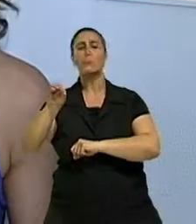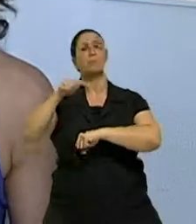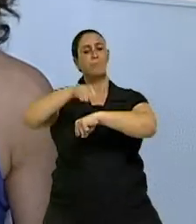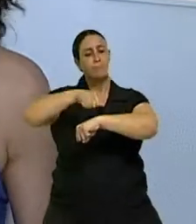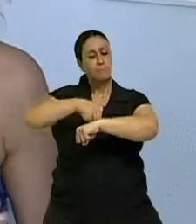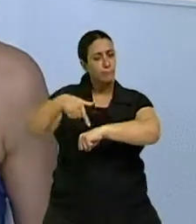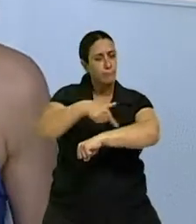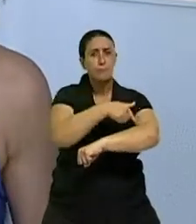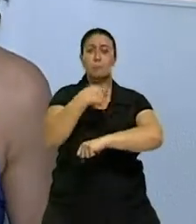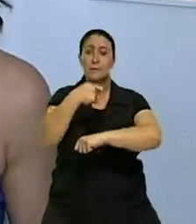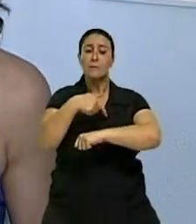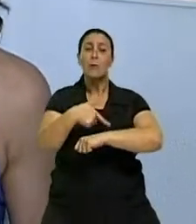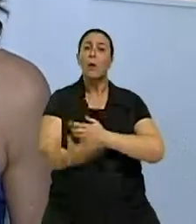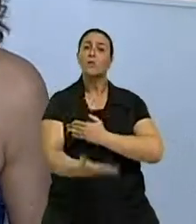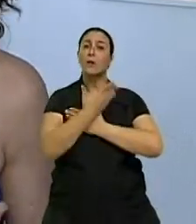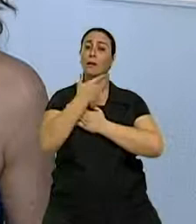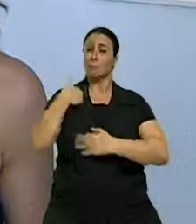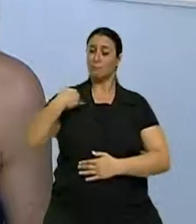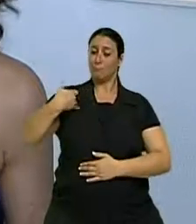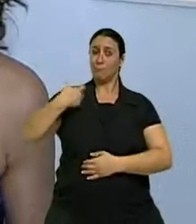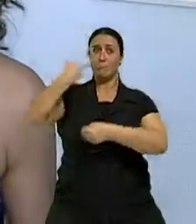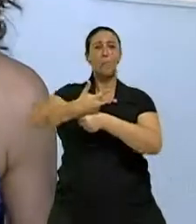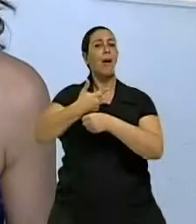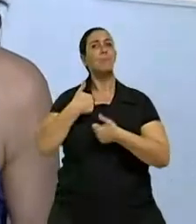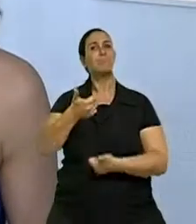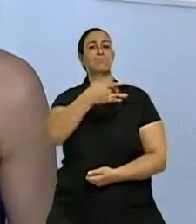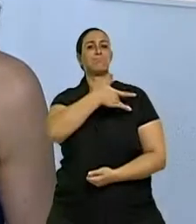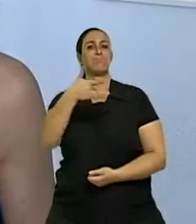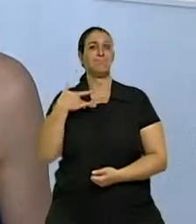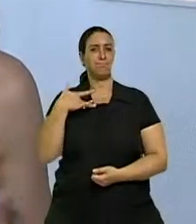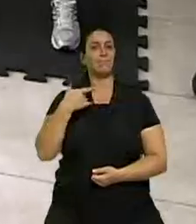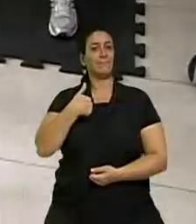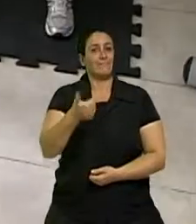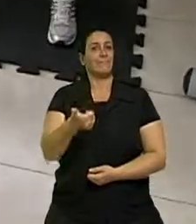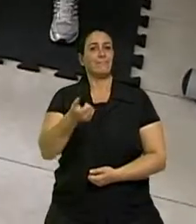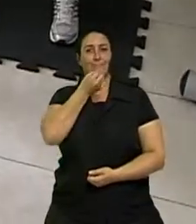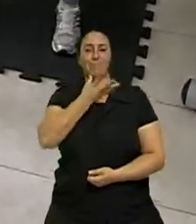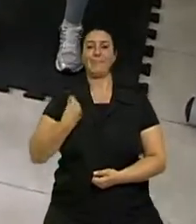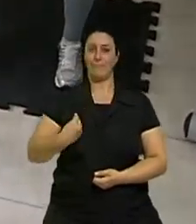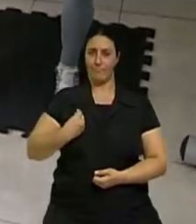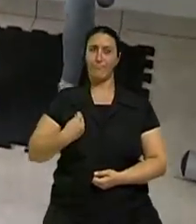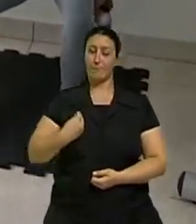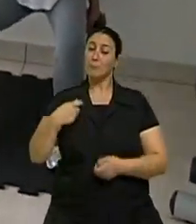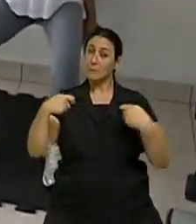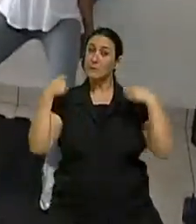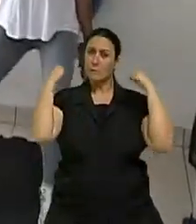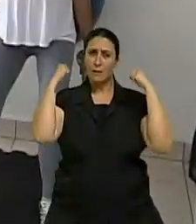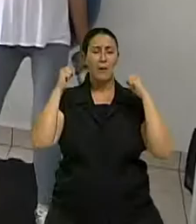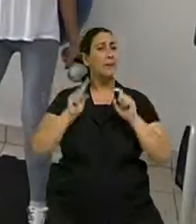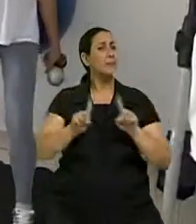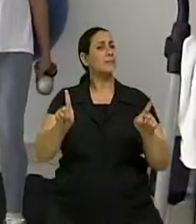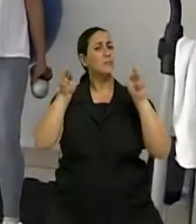velhice, digamos assim, bem saudáveis. Que é isso que a gente busca na atividade física. As pessoas não